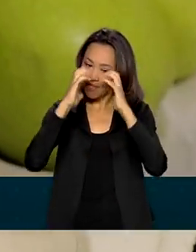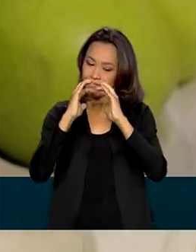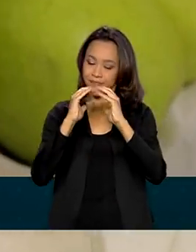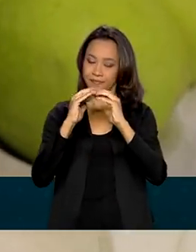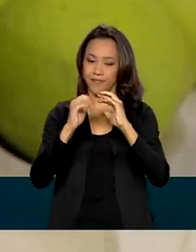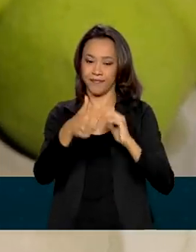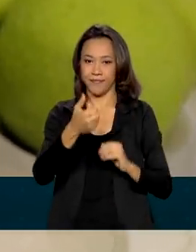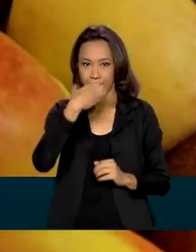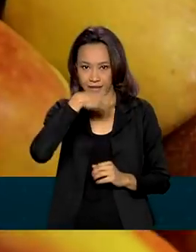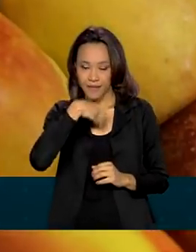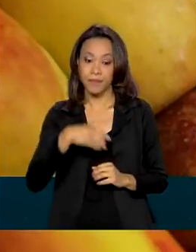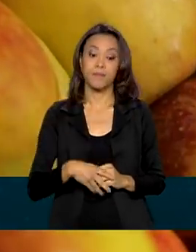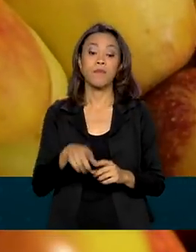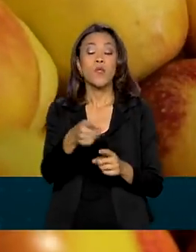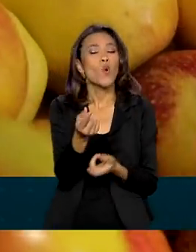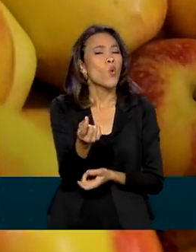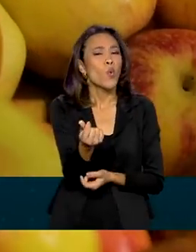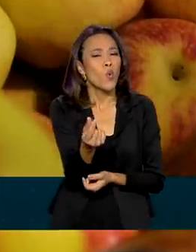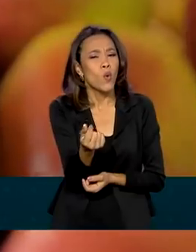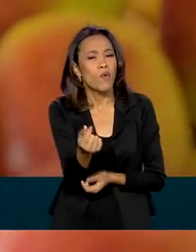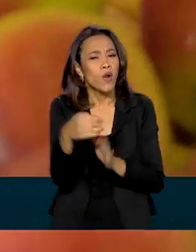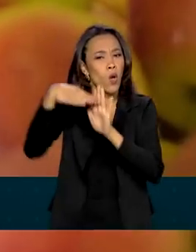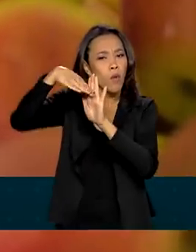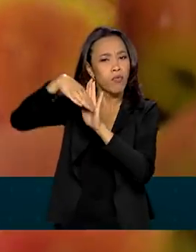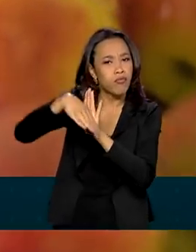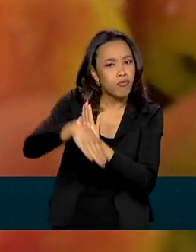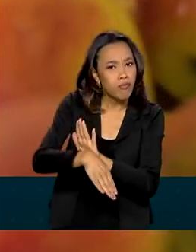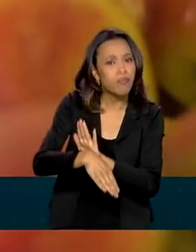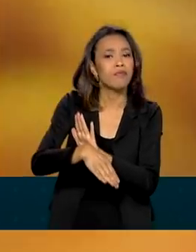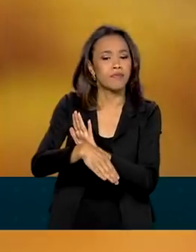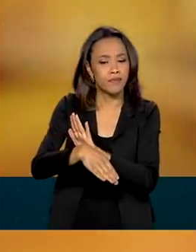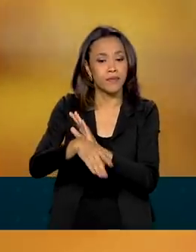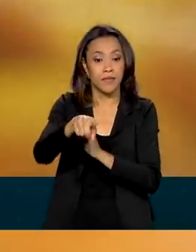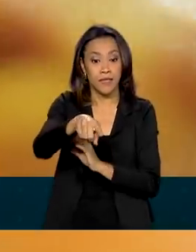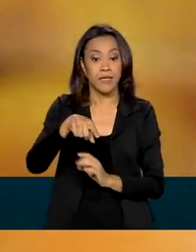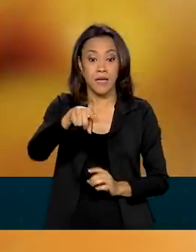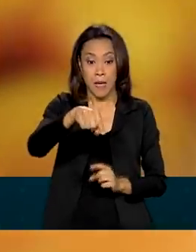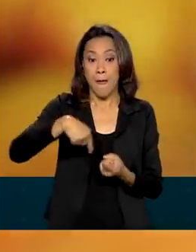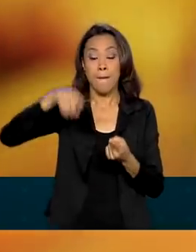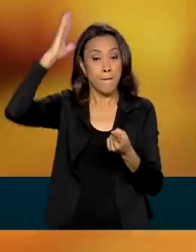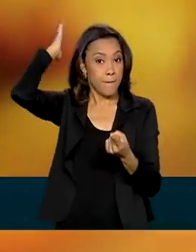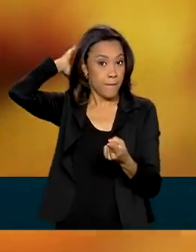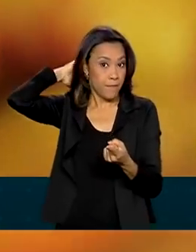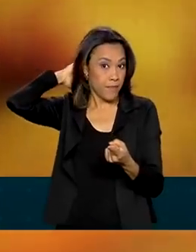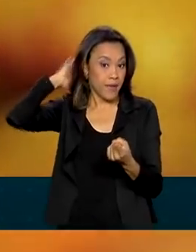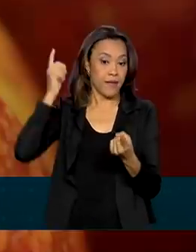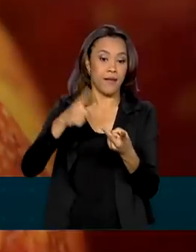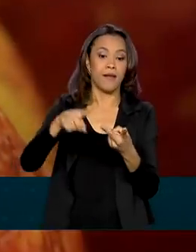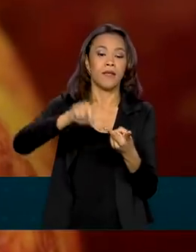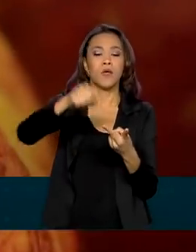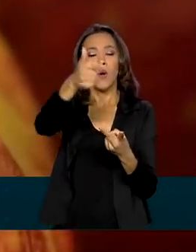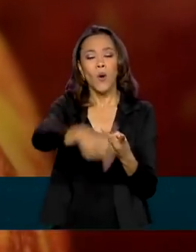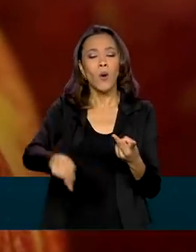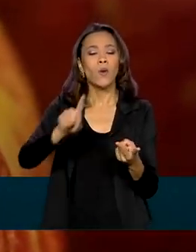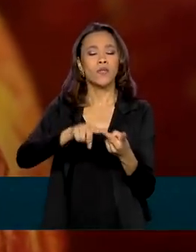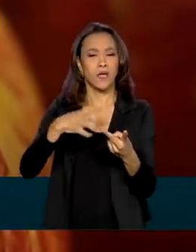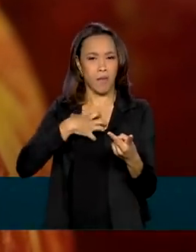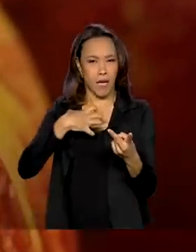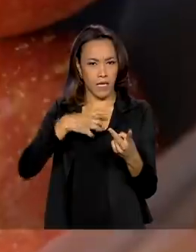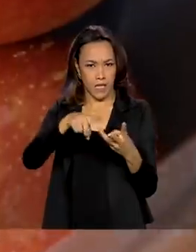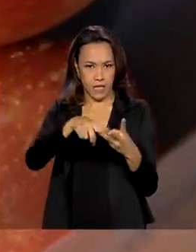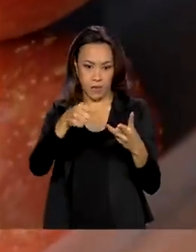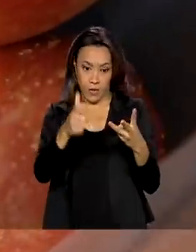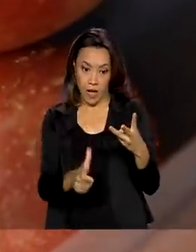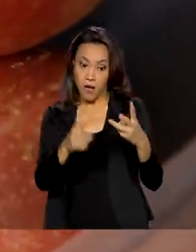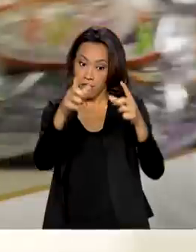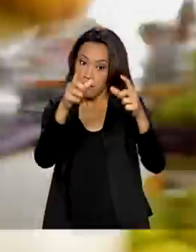última semana, o preço da maçã caiu bastante. Nas ceasas de Belém, do Pará e de Ozeiro, na Bahia, as quedas